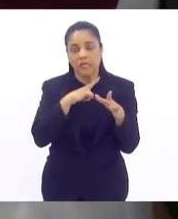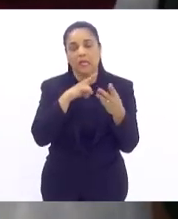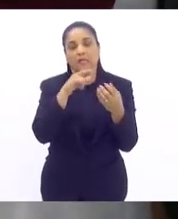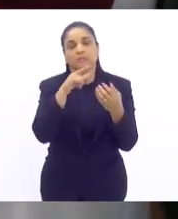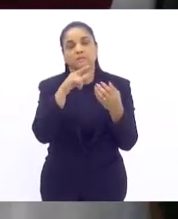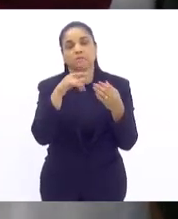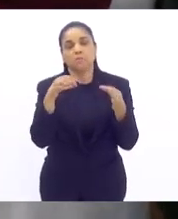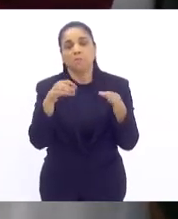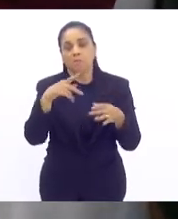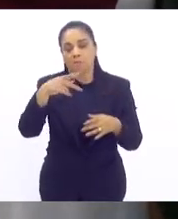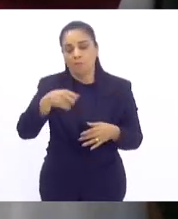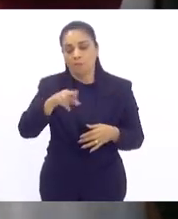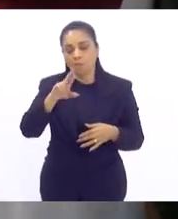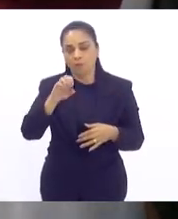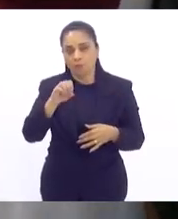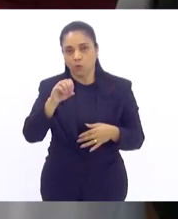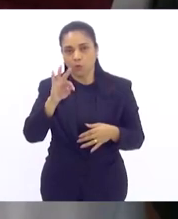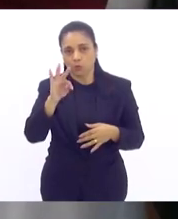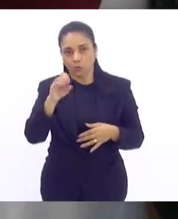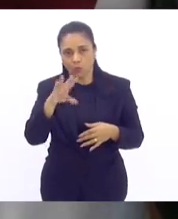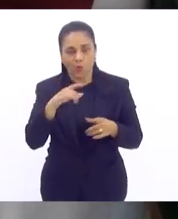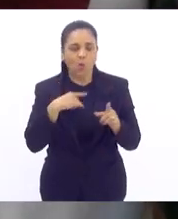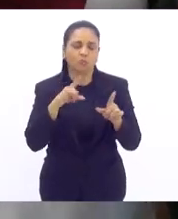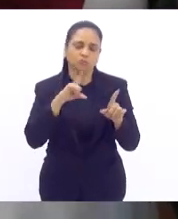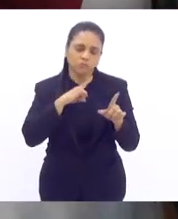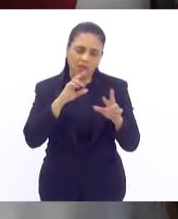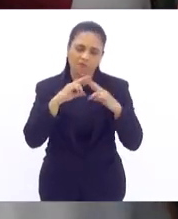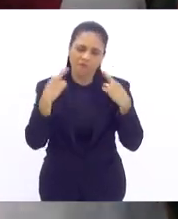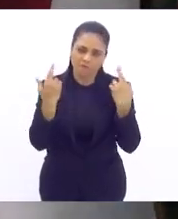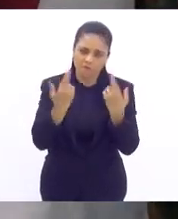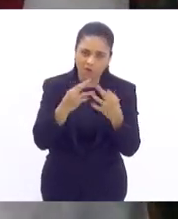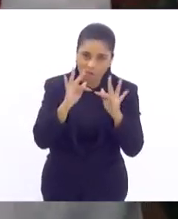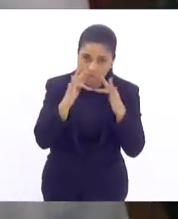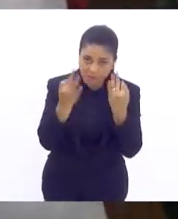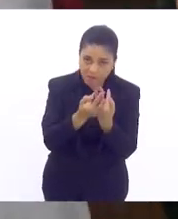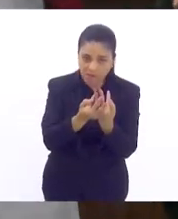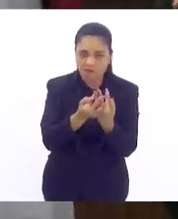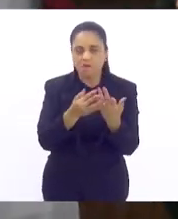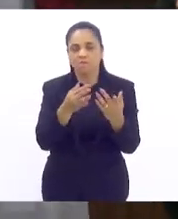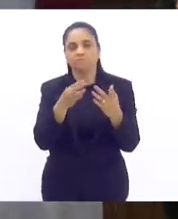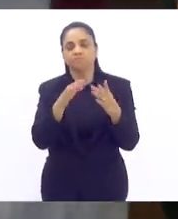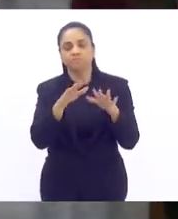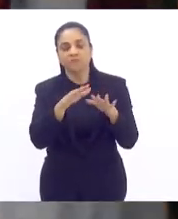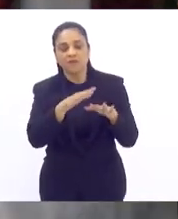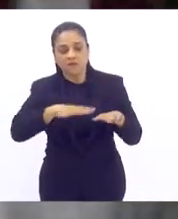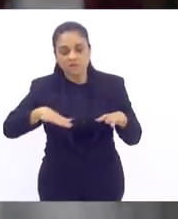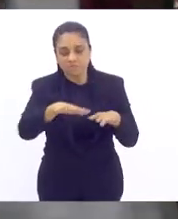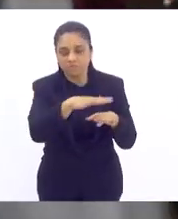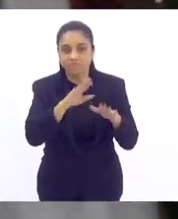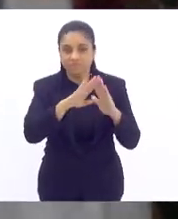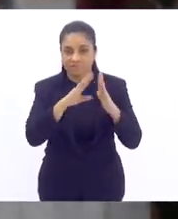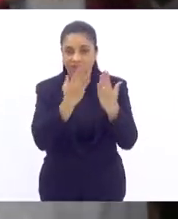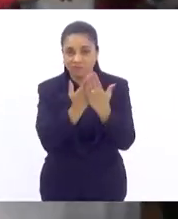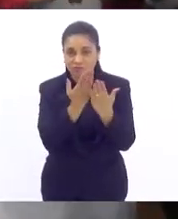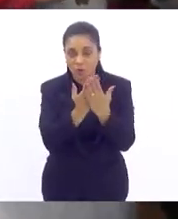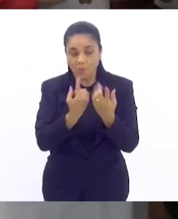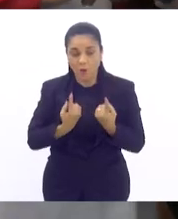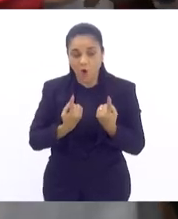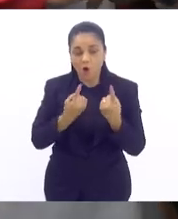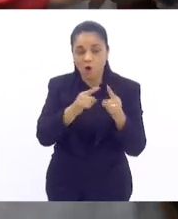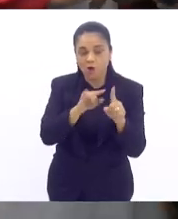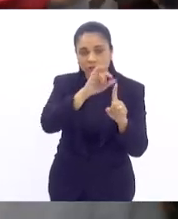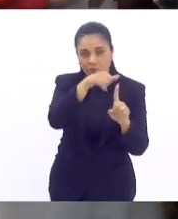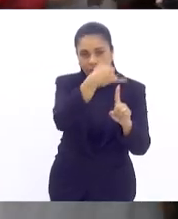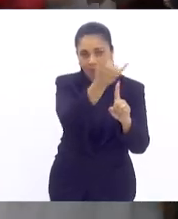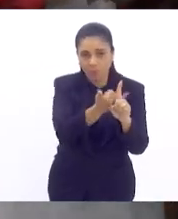da relação da família com a comunidade escolar, com os alunos, para combater o bullying e